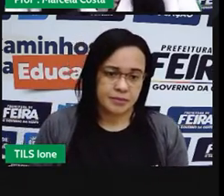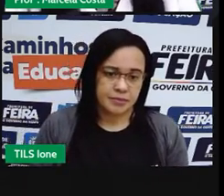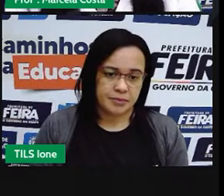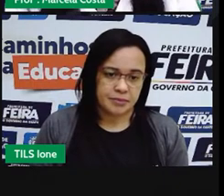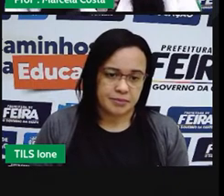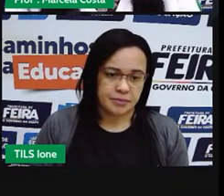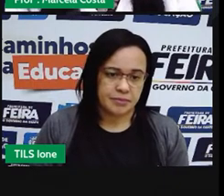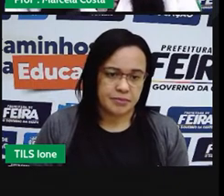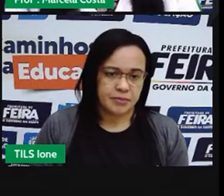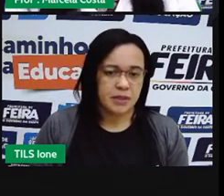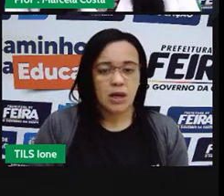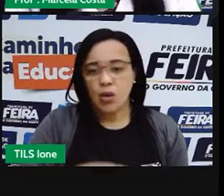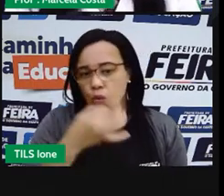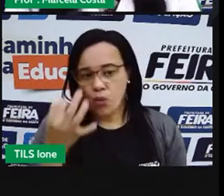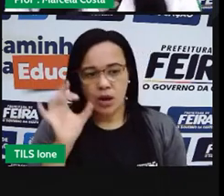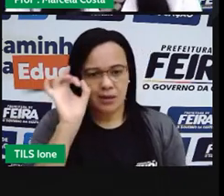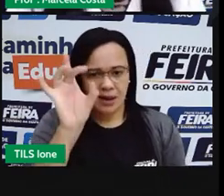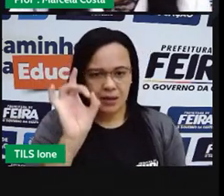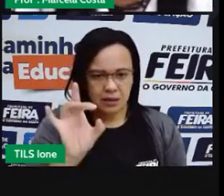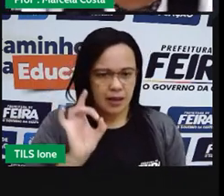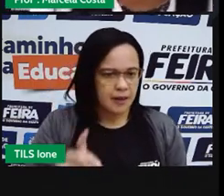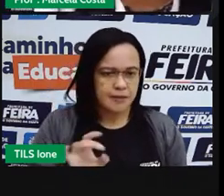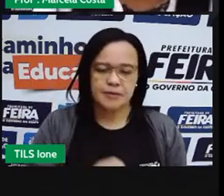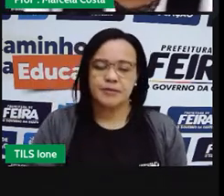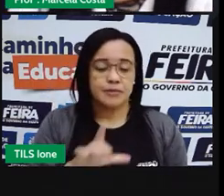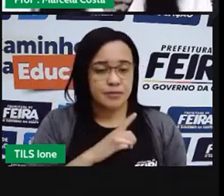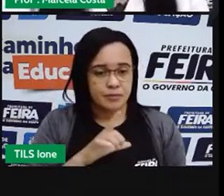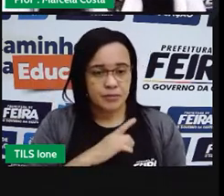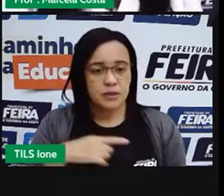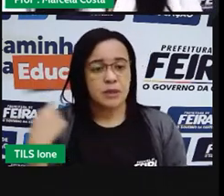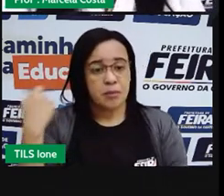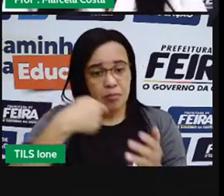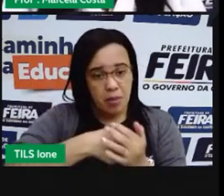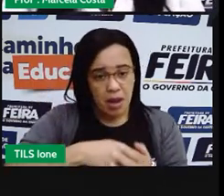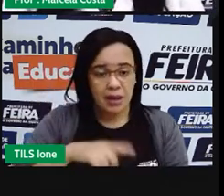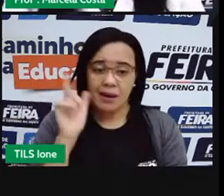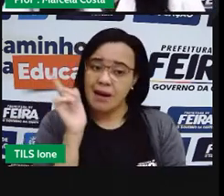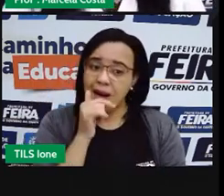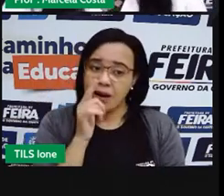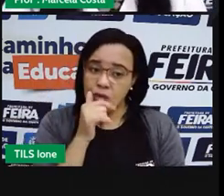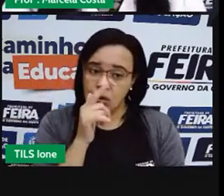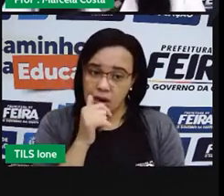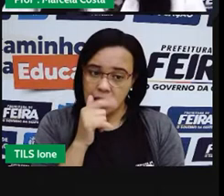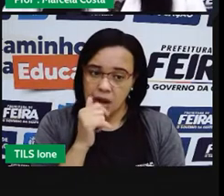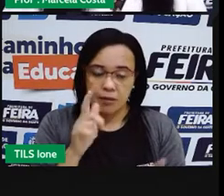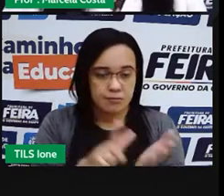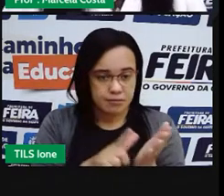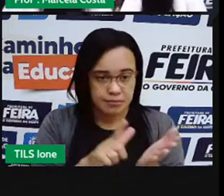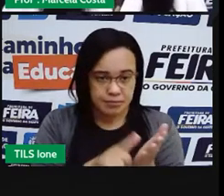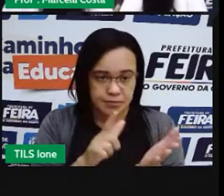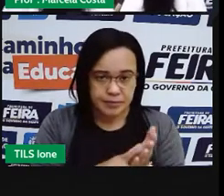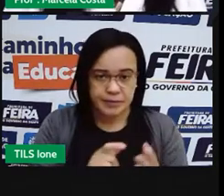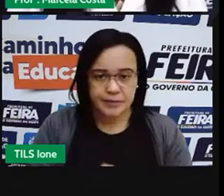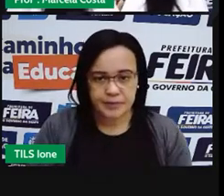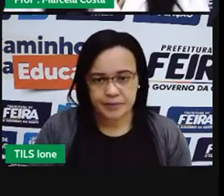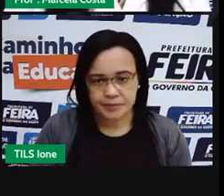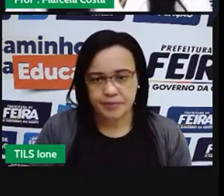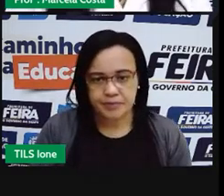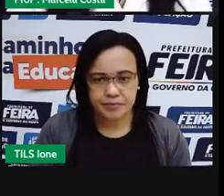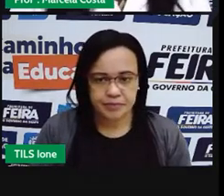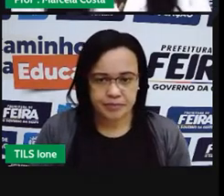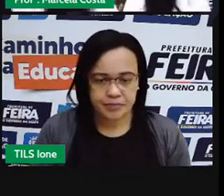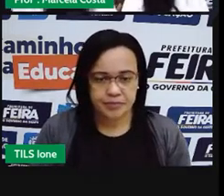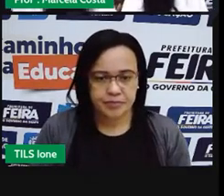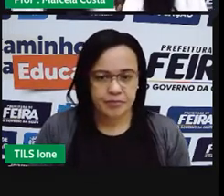os valores relacionados ao consumo de água dessas pessoas. Qual foi o